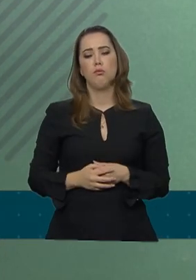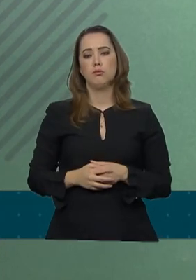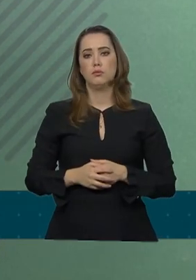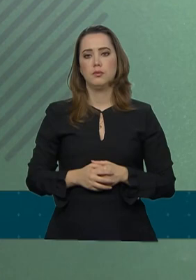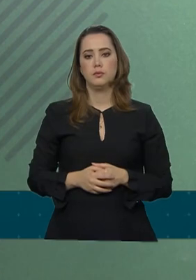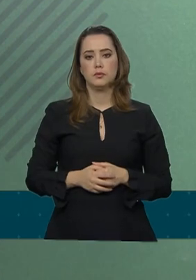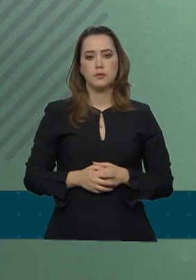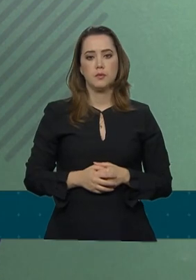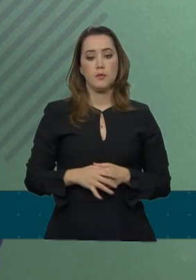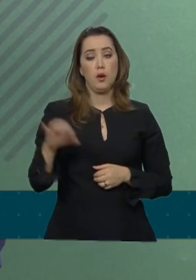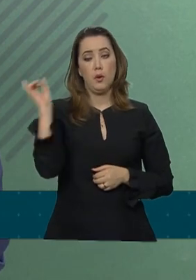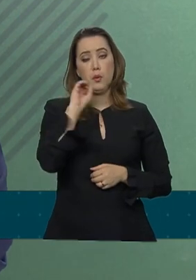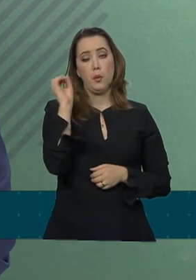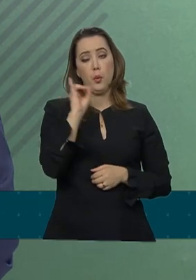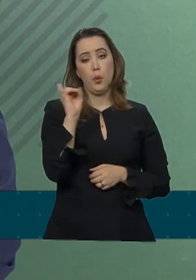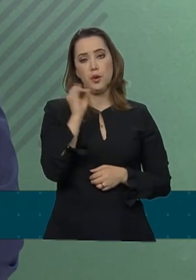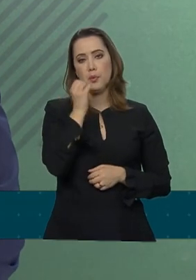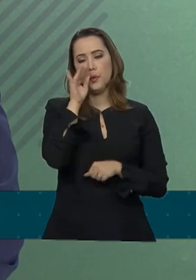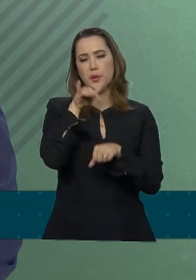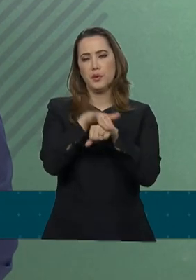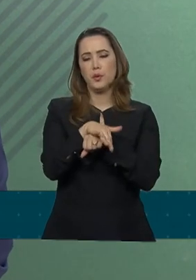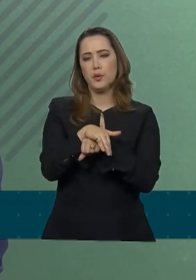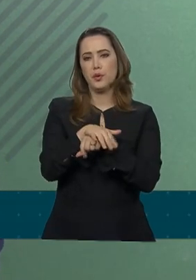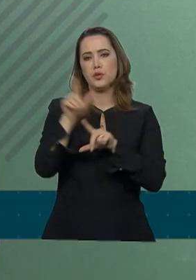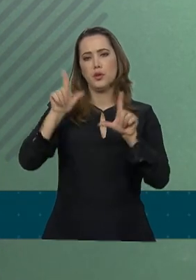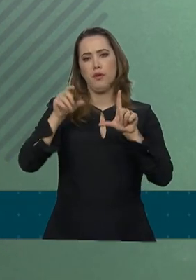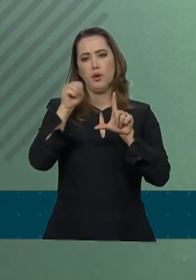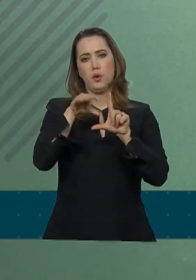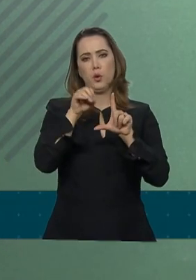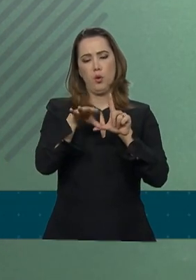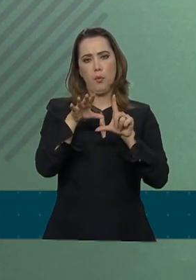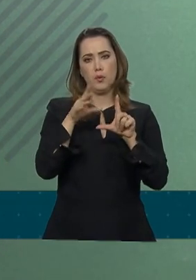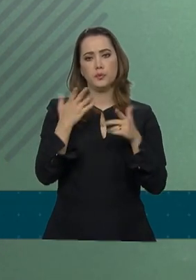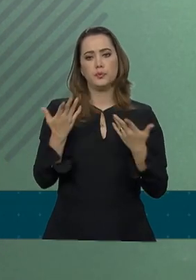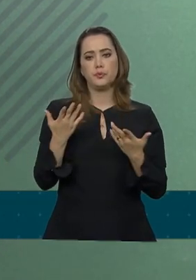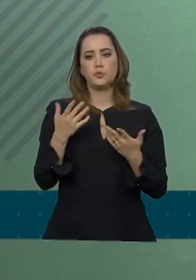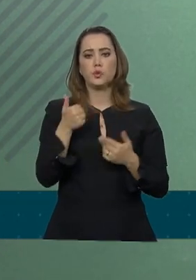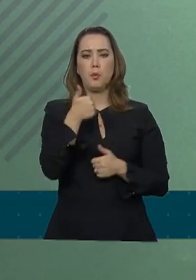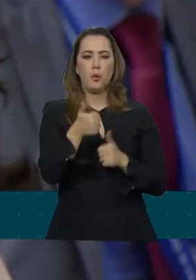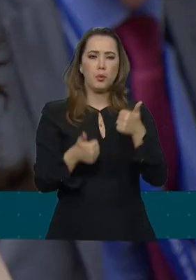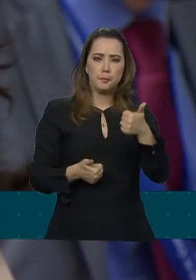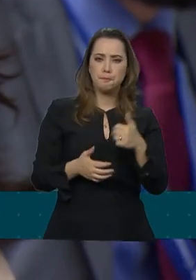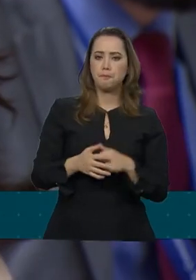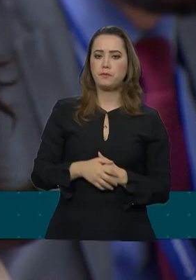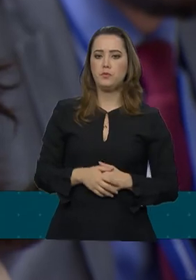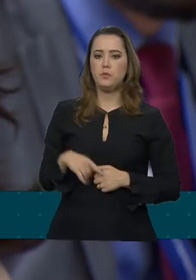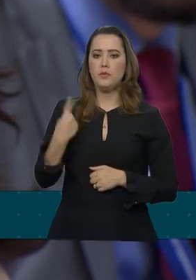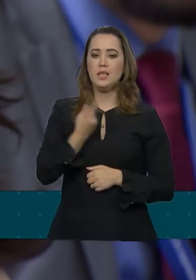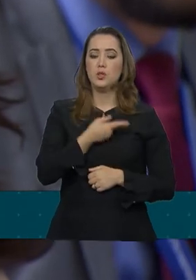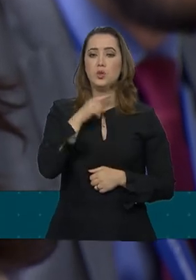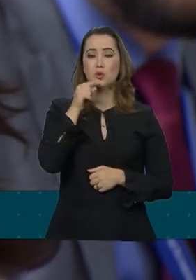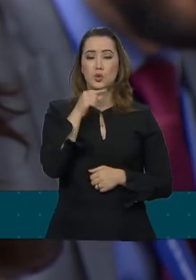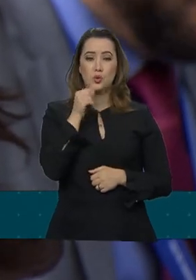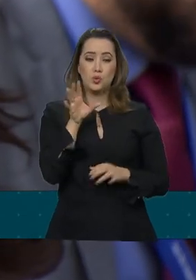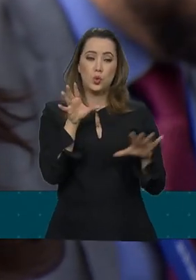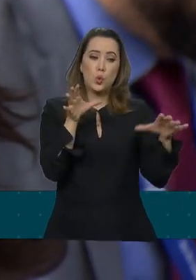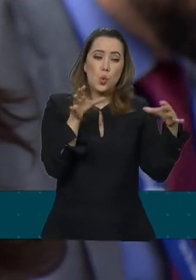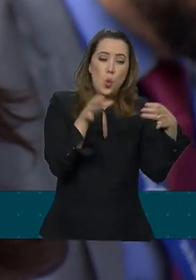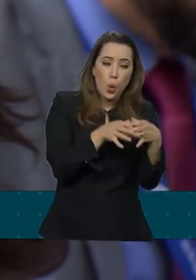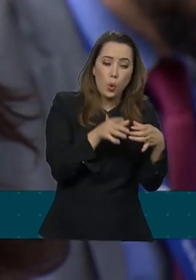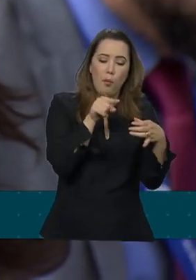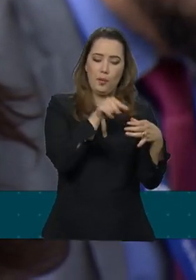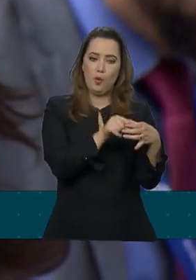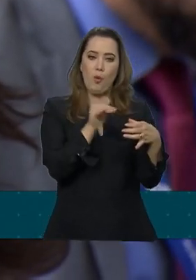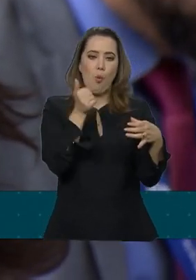Porta-voz. Boa noite. Ronyara Castilhos, TV Globo. Boa, Ronyara. Tudo bem. A nossa dúvida com relação às categorias, para a gente saber